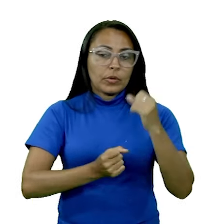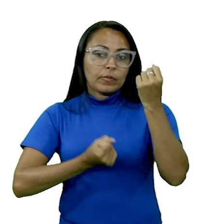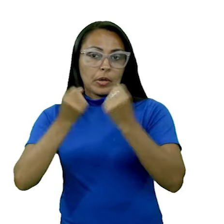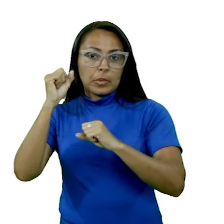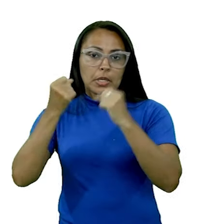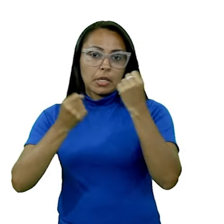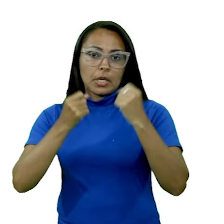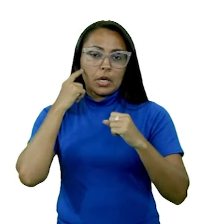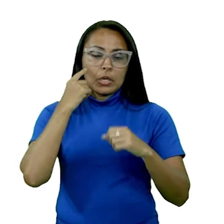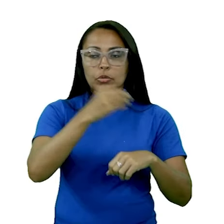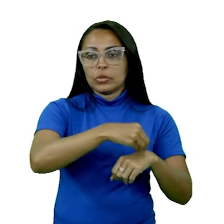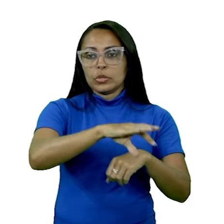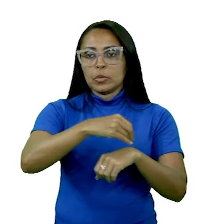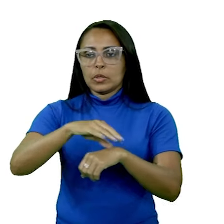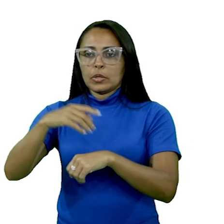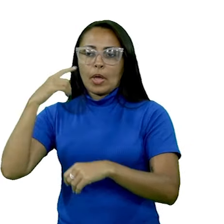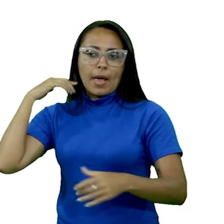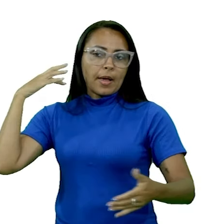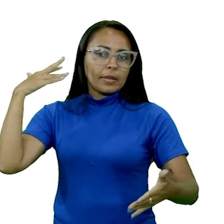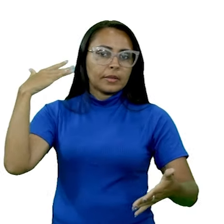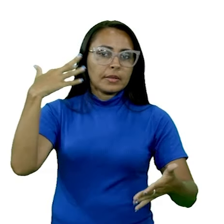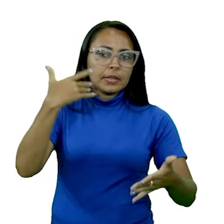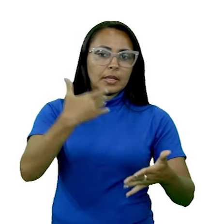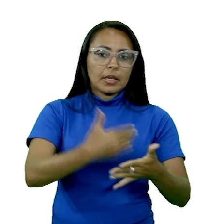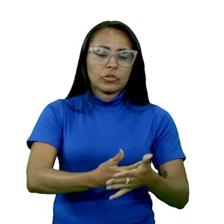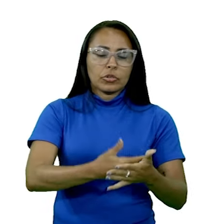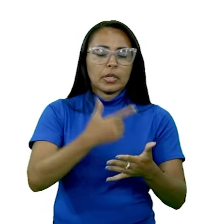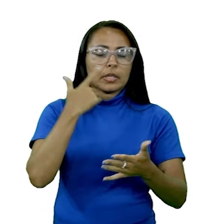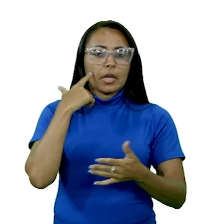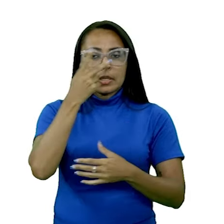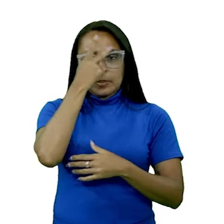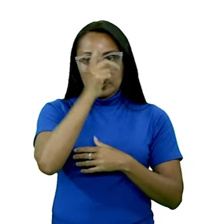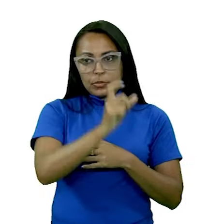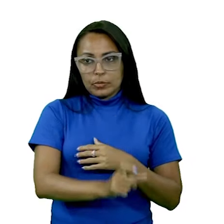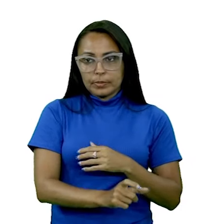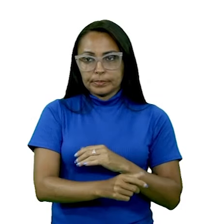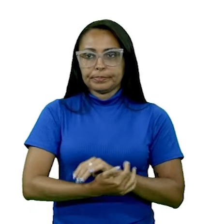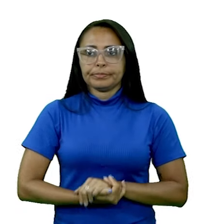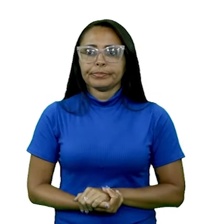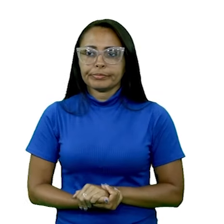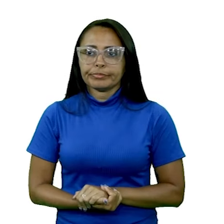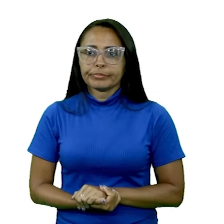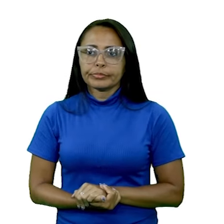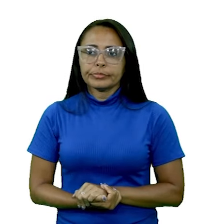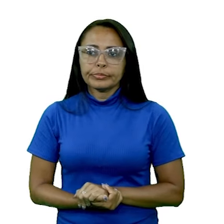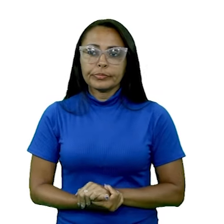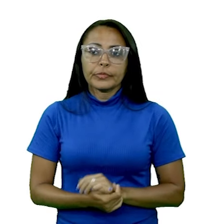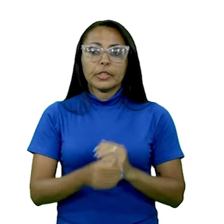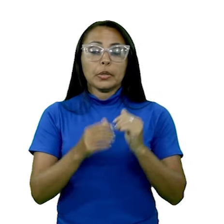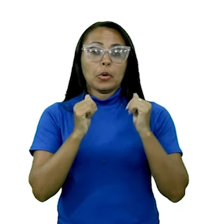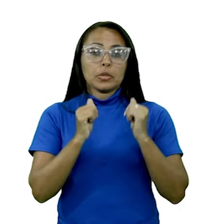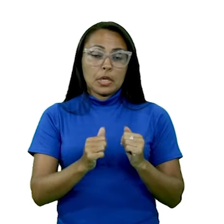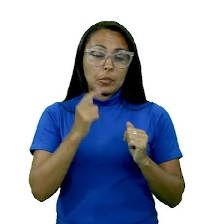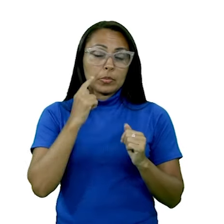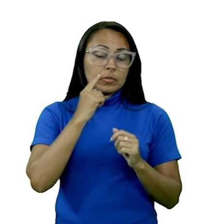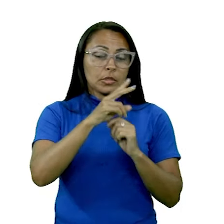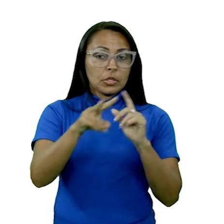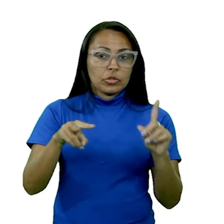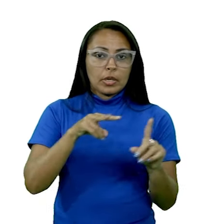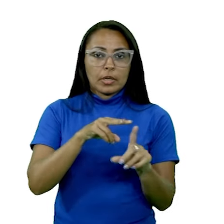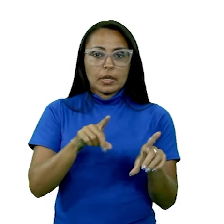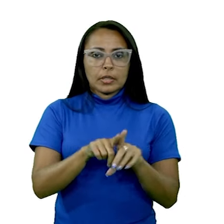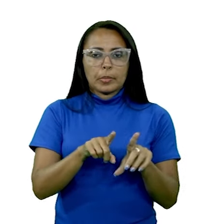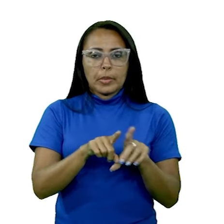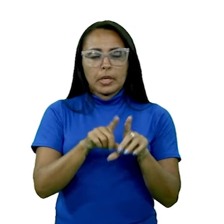distribuidores, até chegar nos seus clientes e consumidores. Mais à frente, nós trouxemos um destaque que é muito